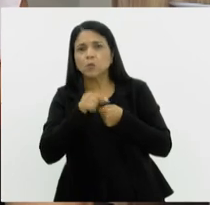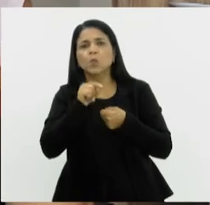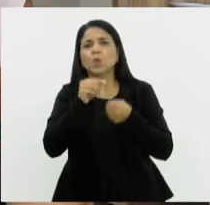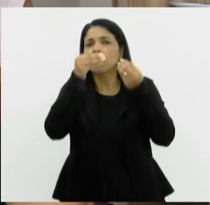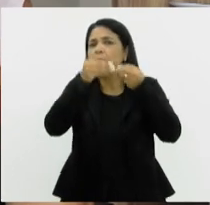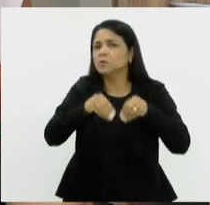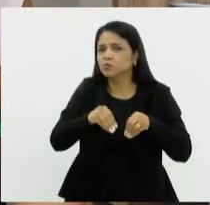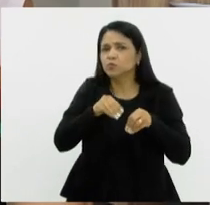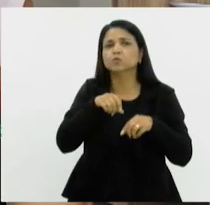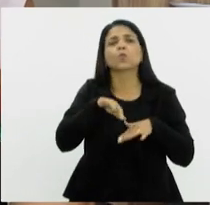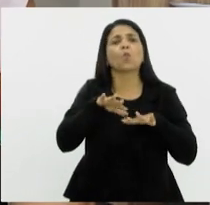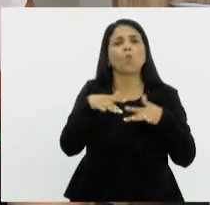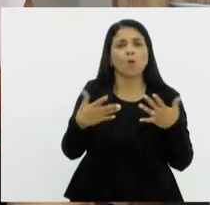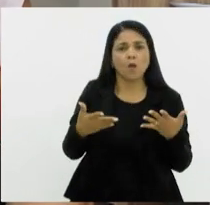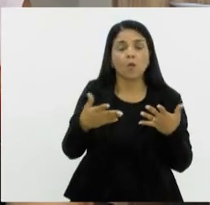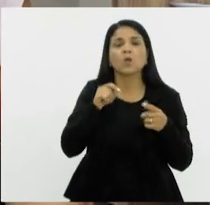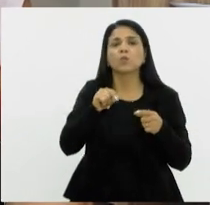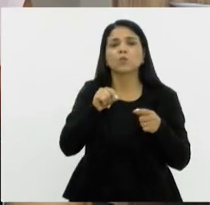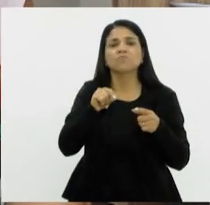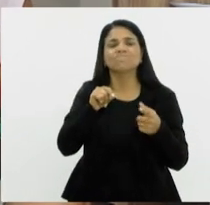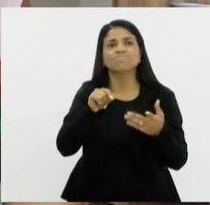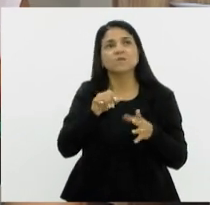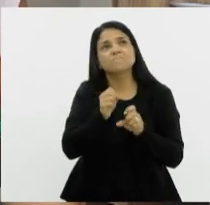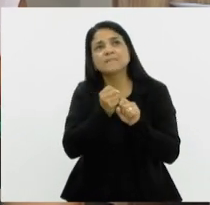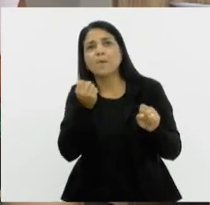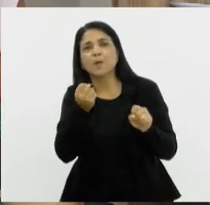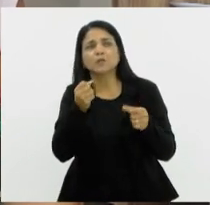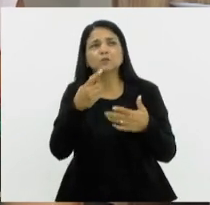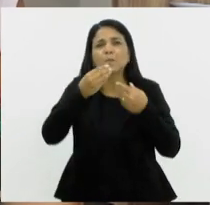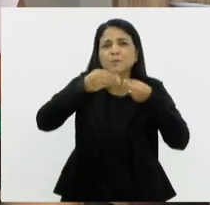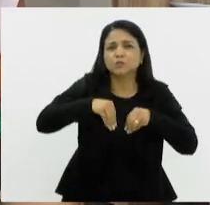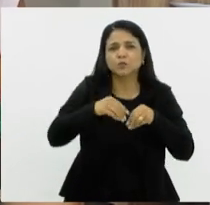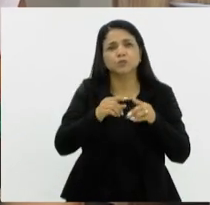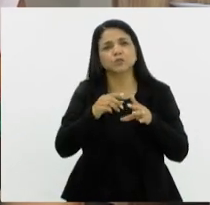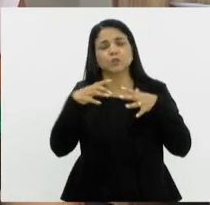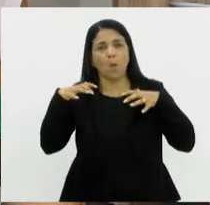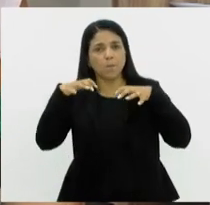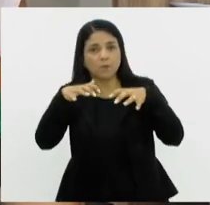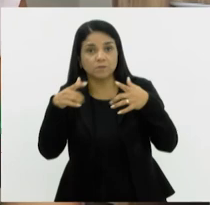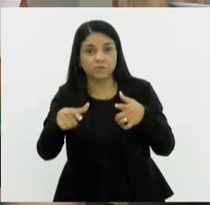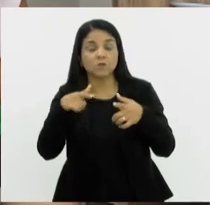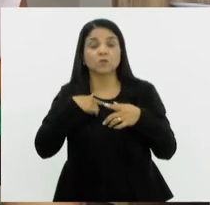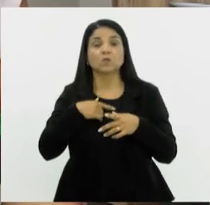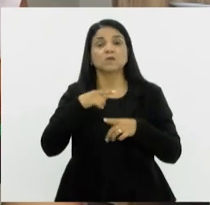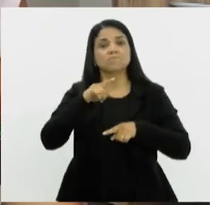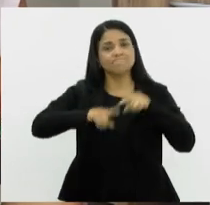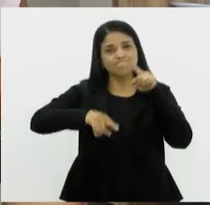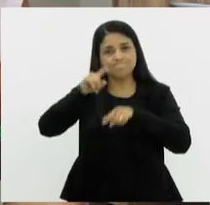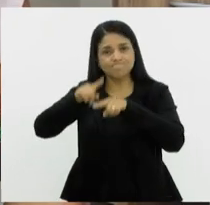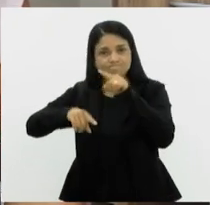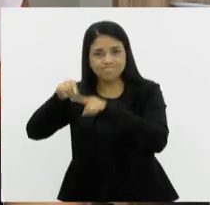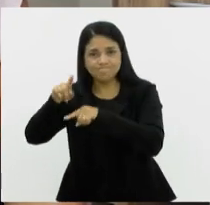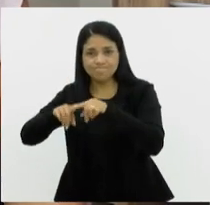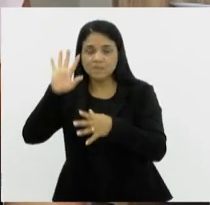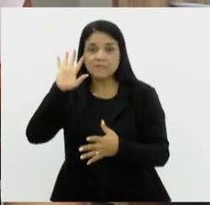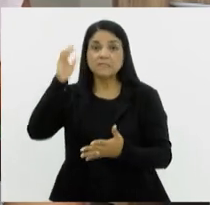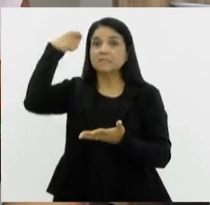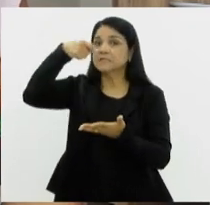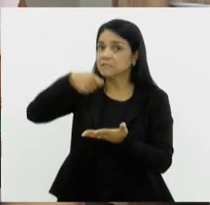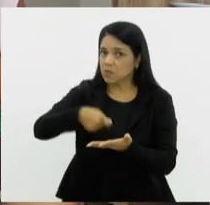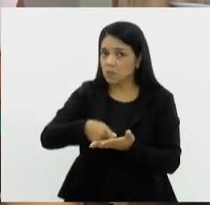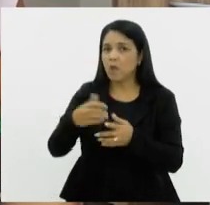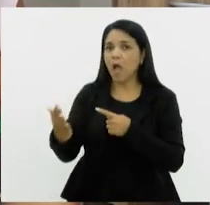danos e a magnitude desse evento. Para os técnicos e gestores, é uma ferramenta que auxilia na tomada de decisão,